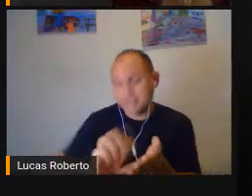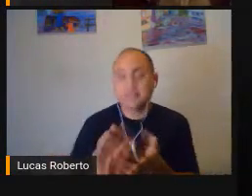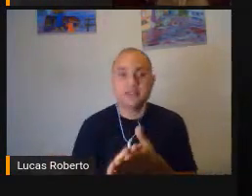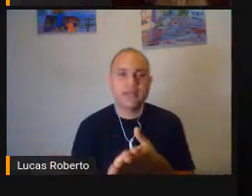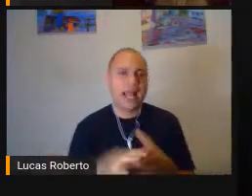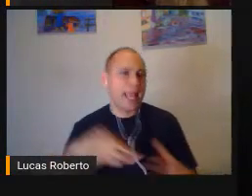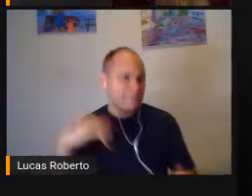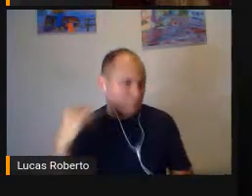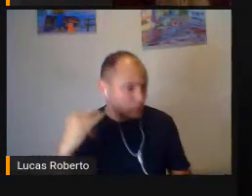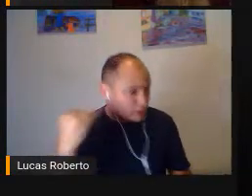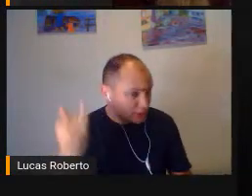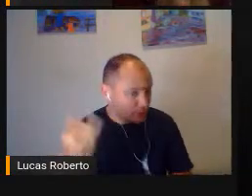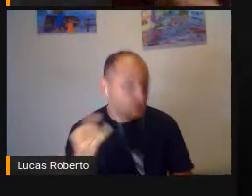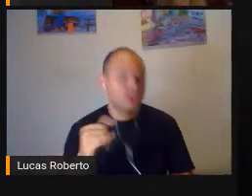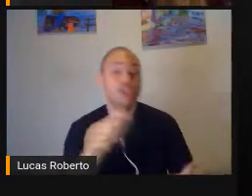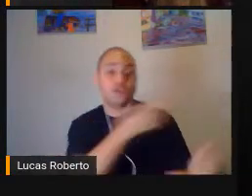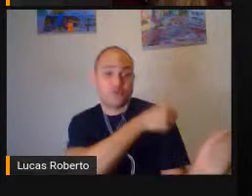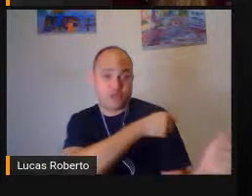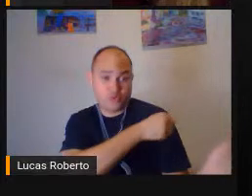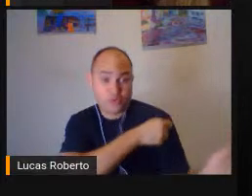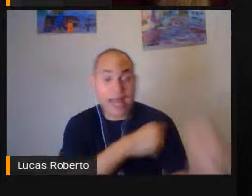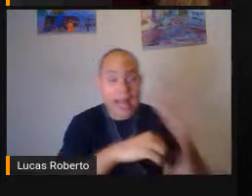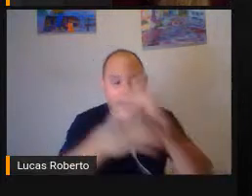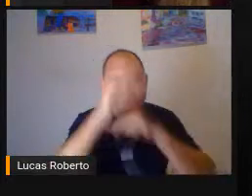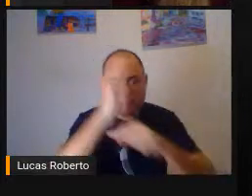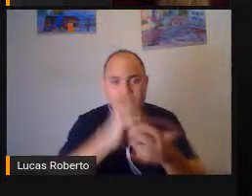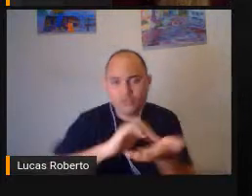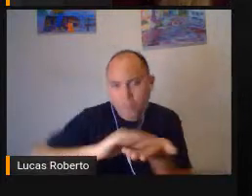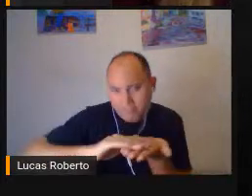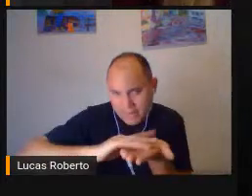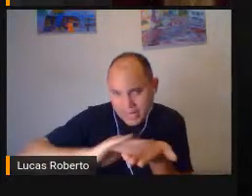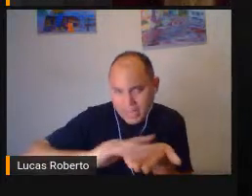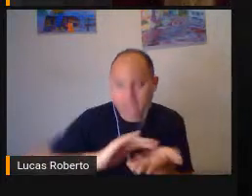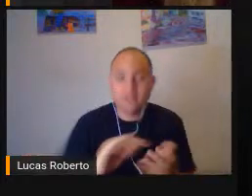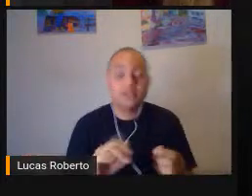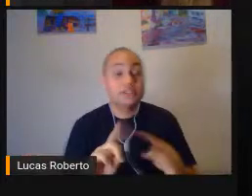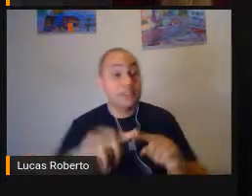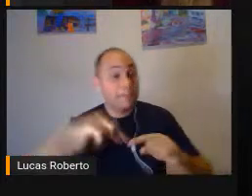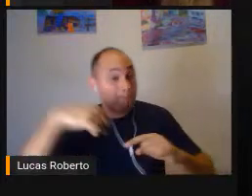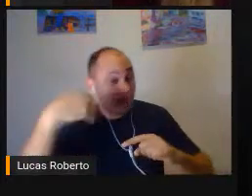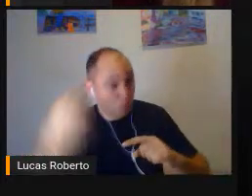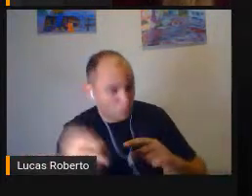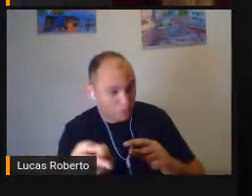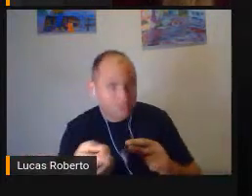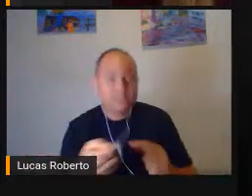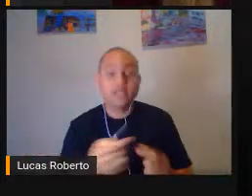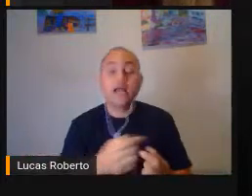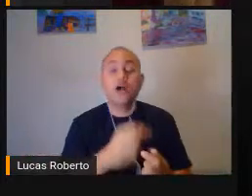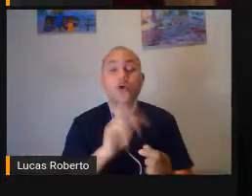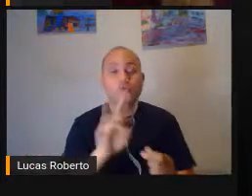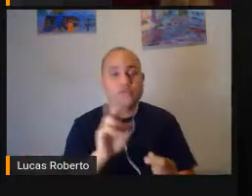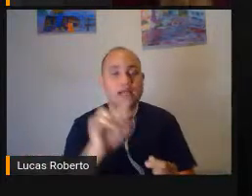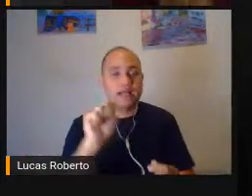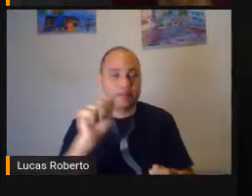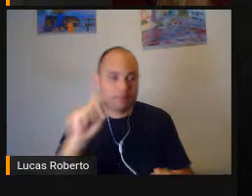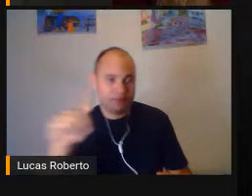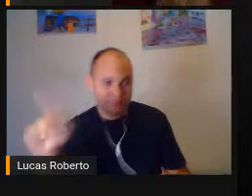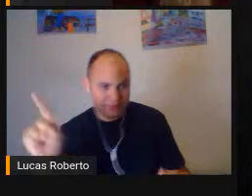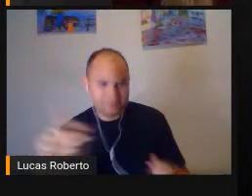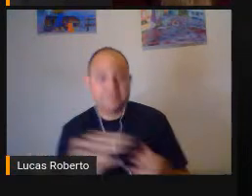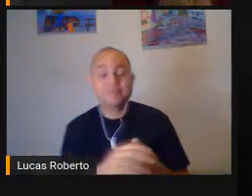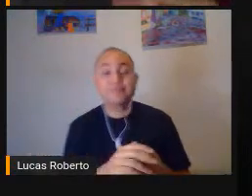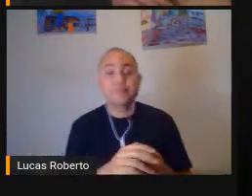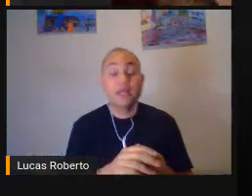Iniciada em software Leitor de telas Mais à frente Quando ela já dominar Esse processo De leitura e escrita E é comum